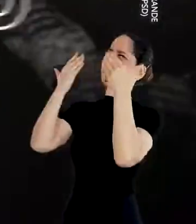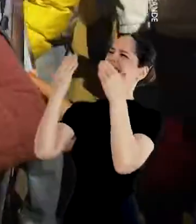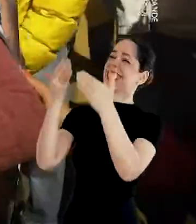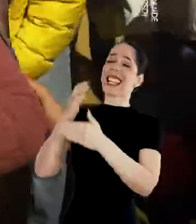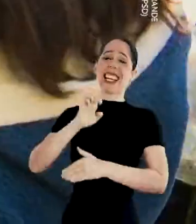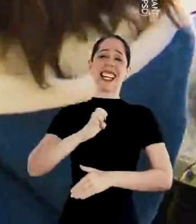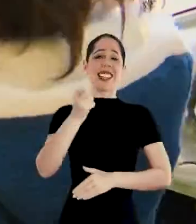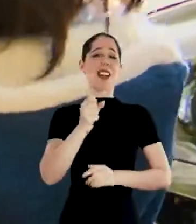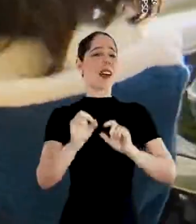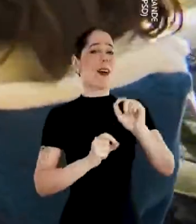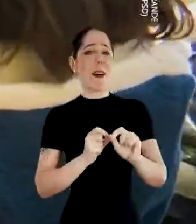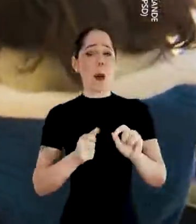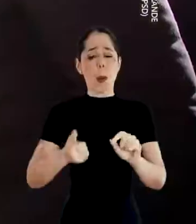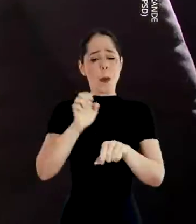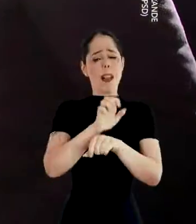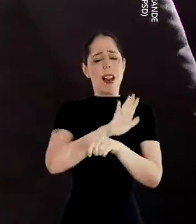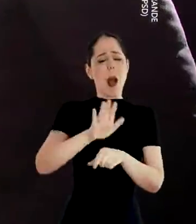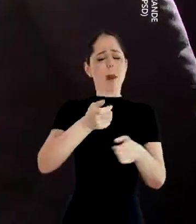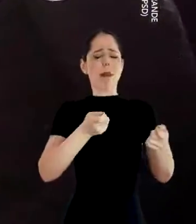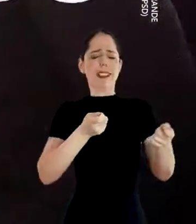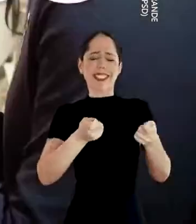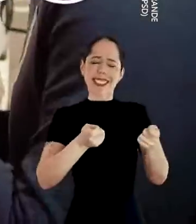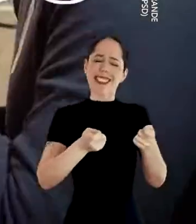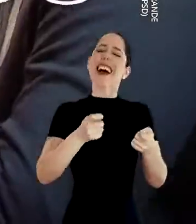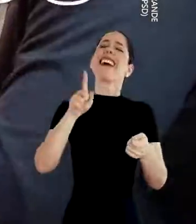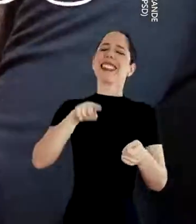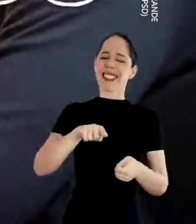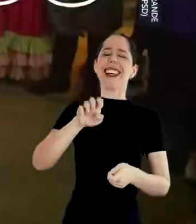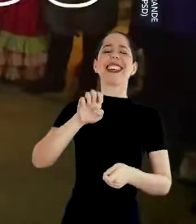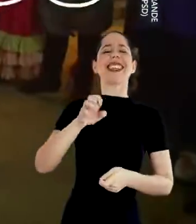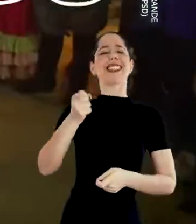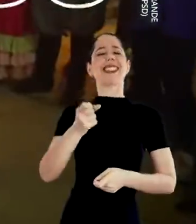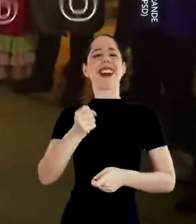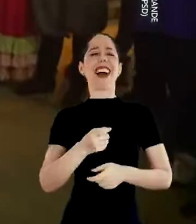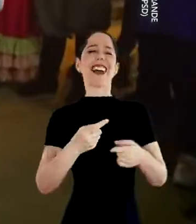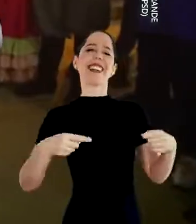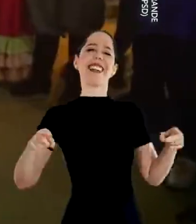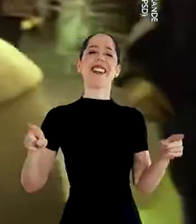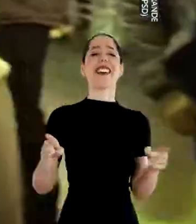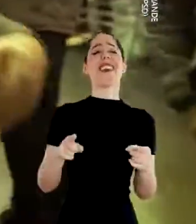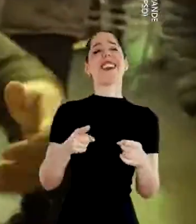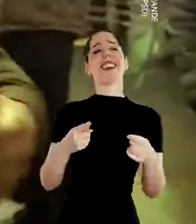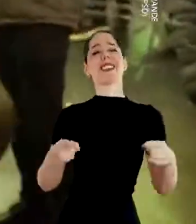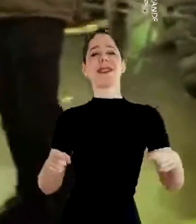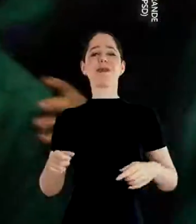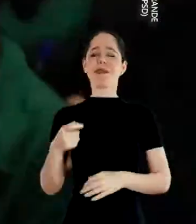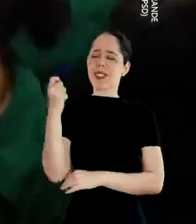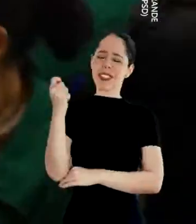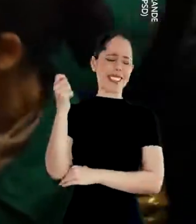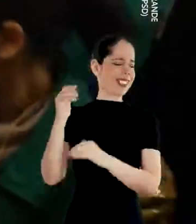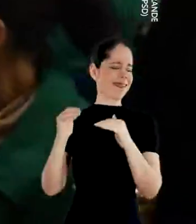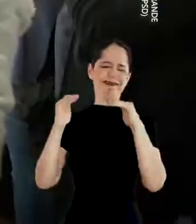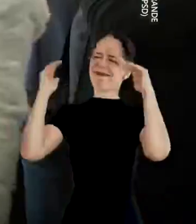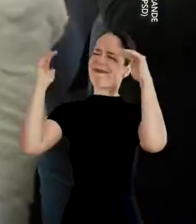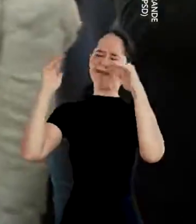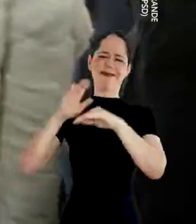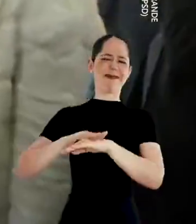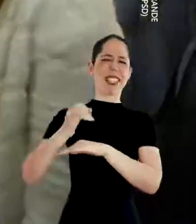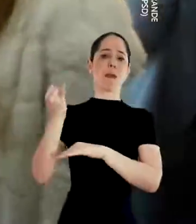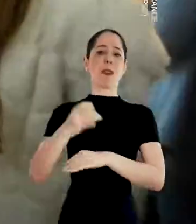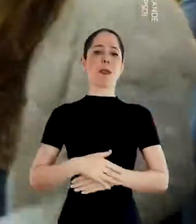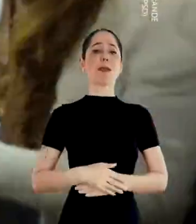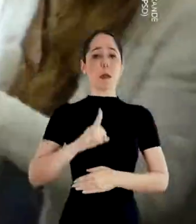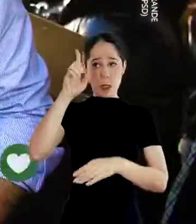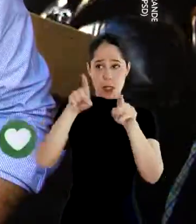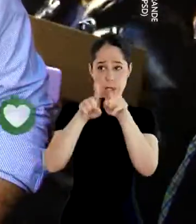alto, Eduardo. O melhor para o nosso estado, Eduardo. O Rio